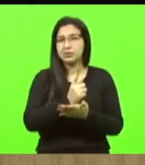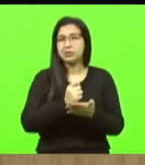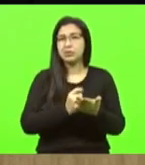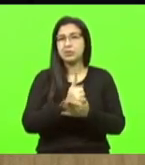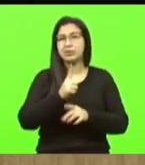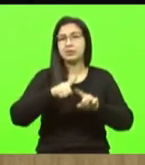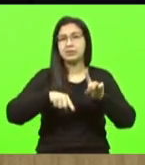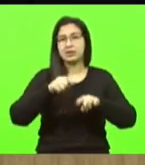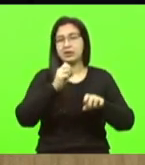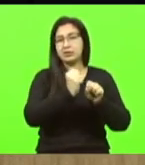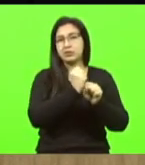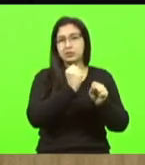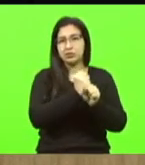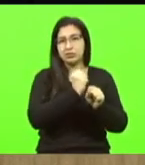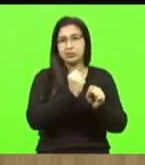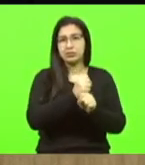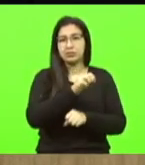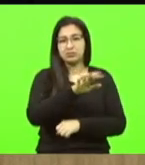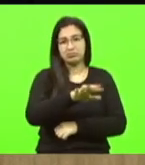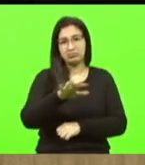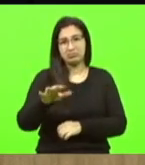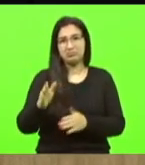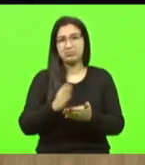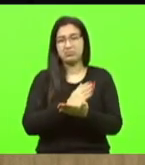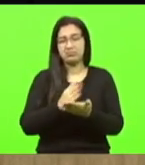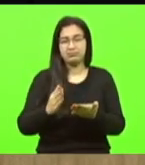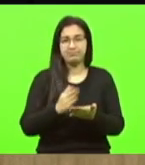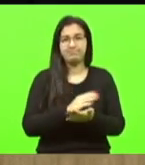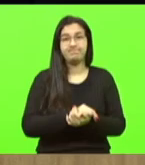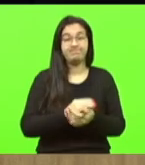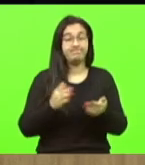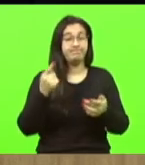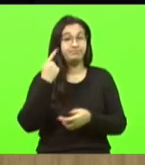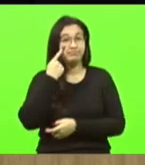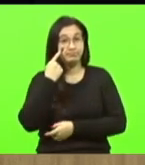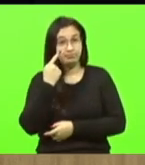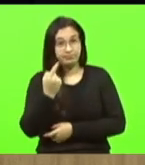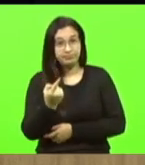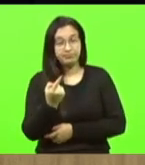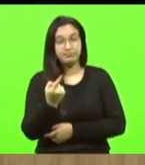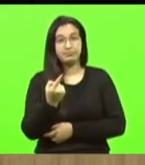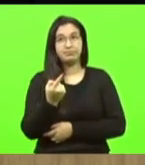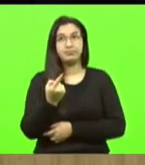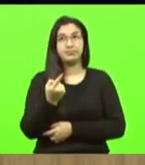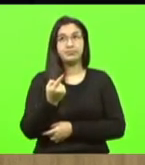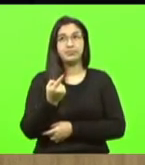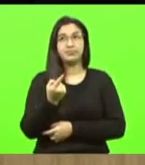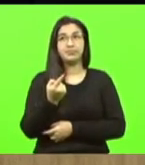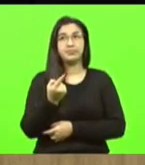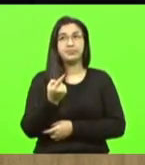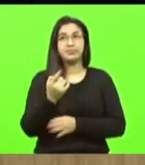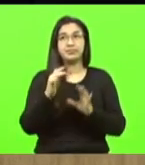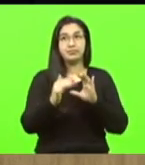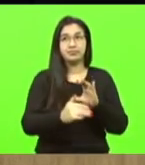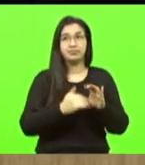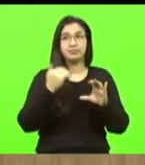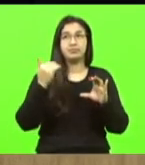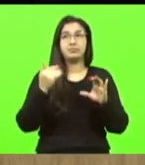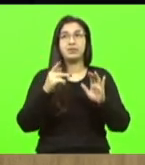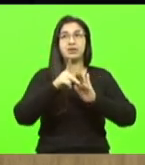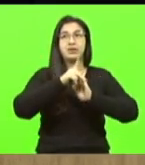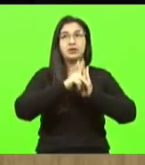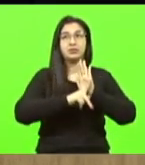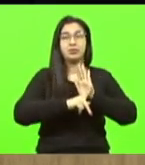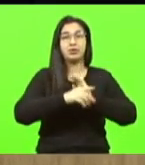determinados locais então o momento que passa eu vi agora uma mensagem um projeto